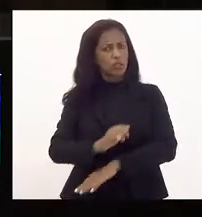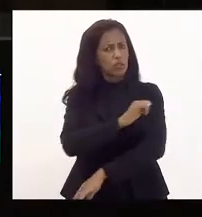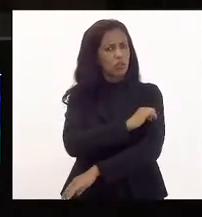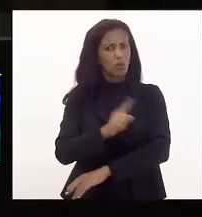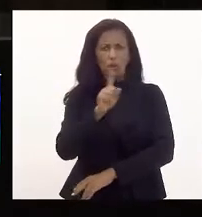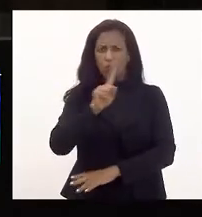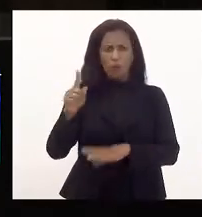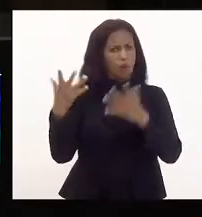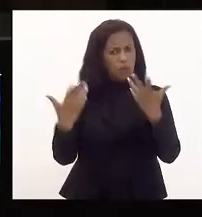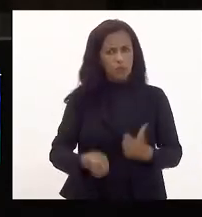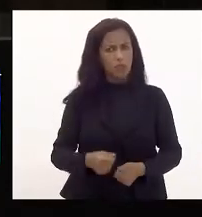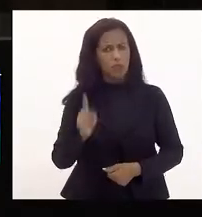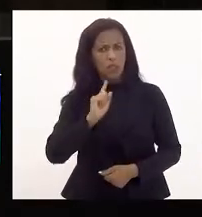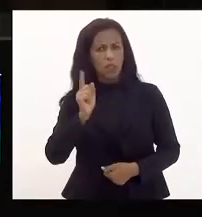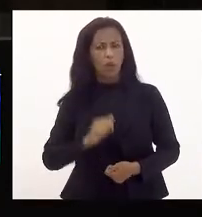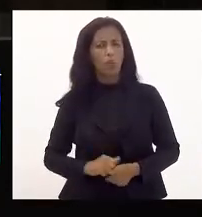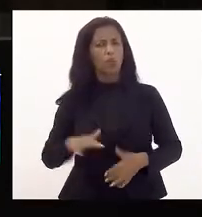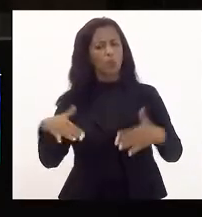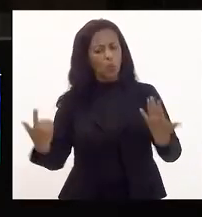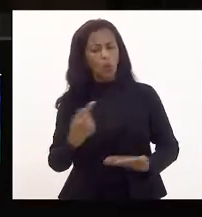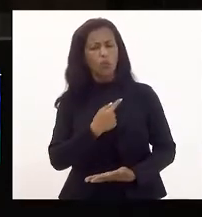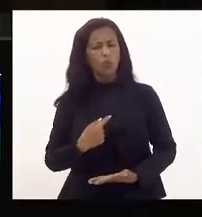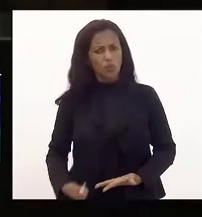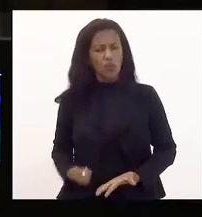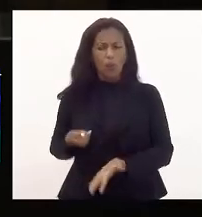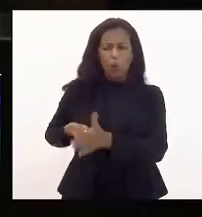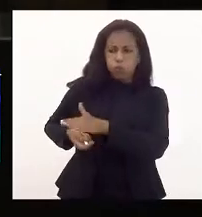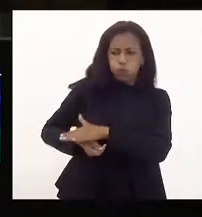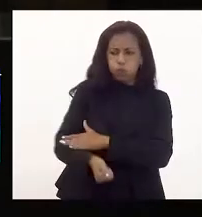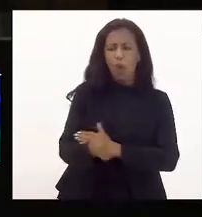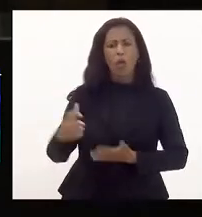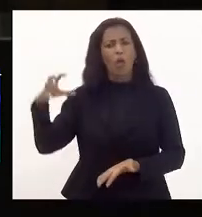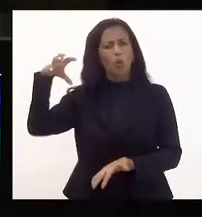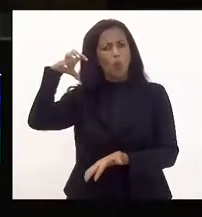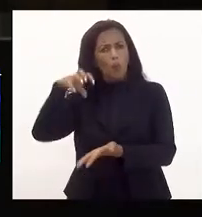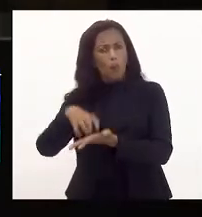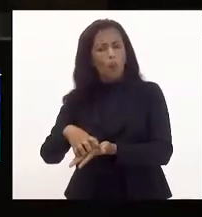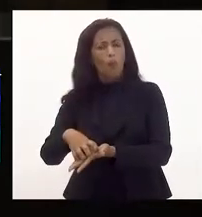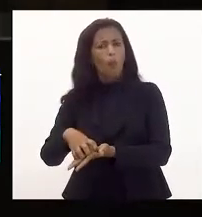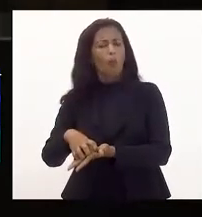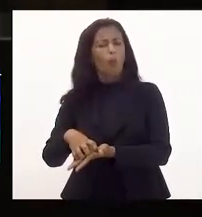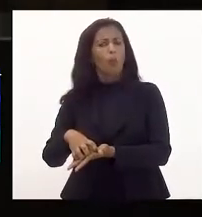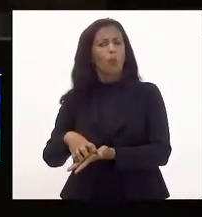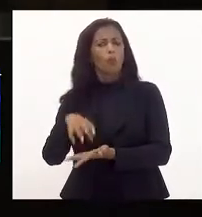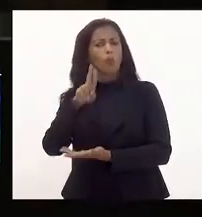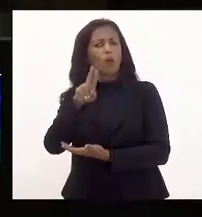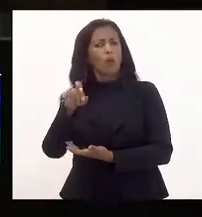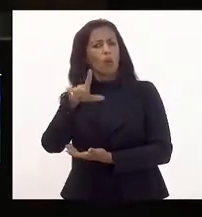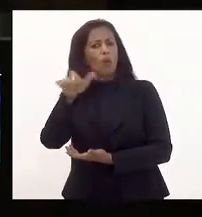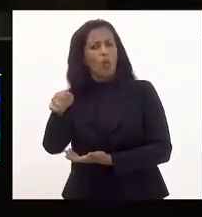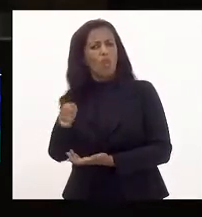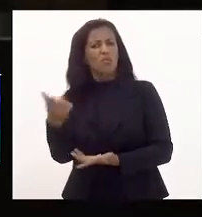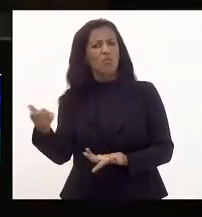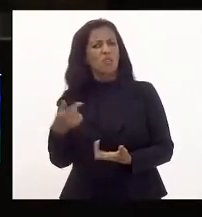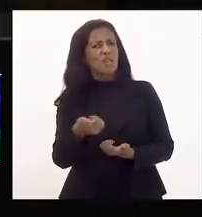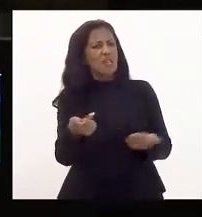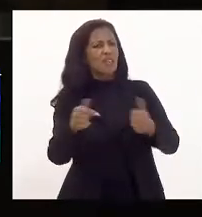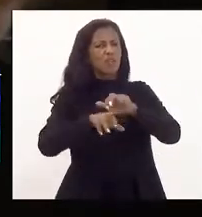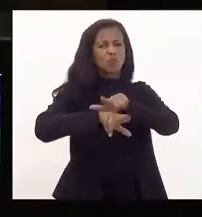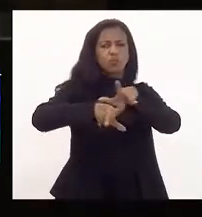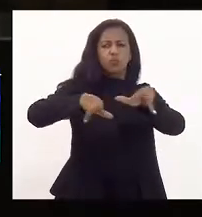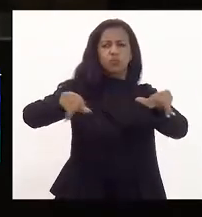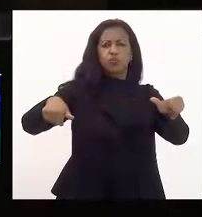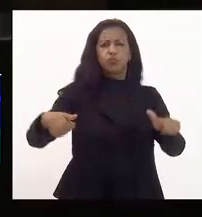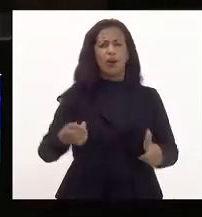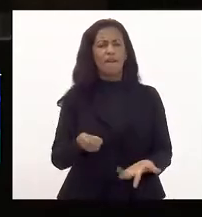vamos admitir. Enquanto o governo não investe no campus da UESO, ele é capaz de dar incentivos fiscais e de dar mais variadas